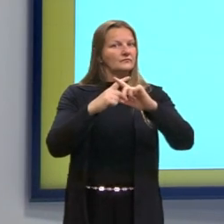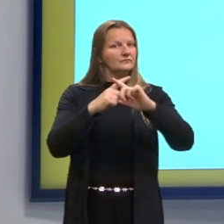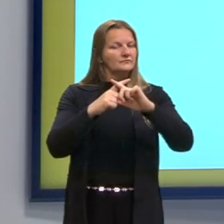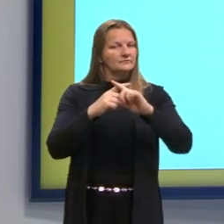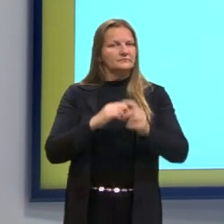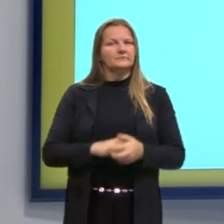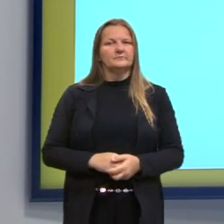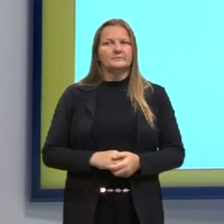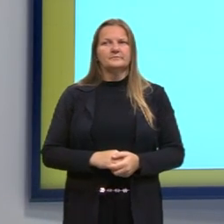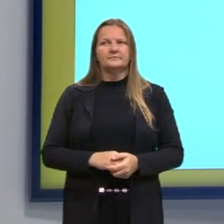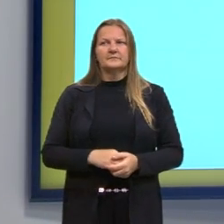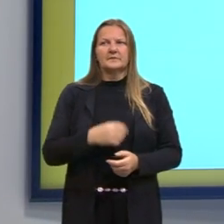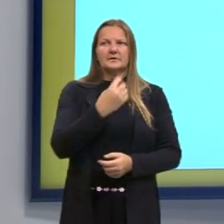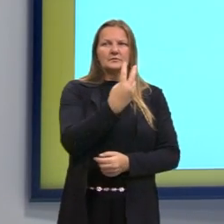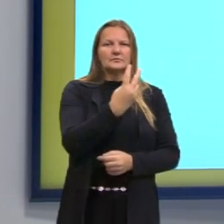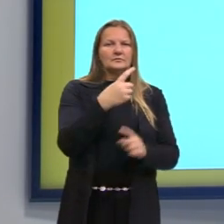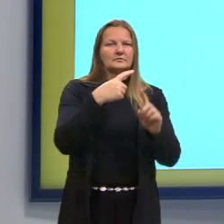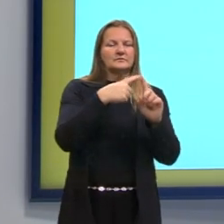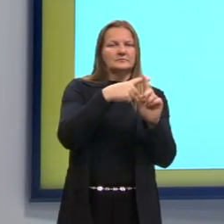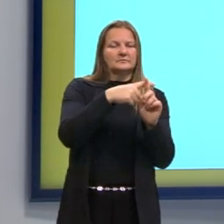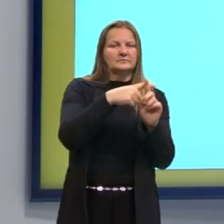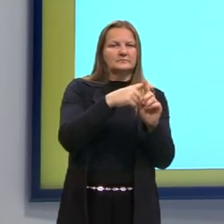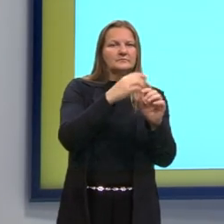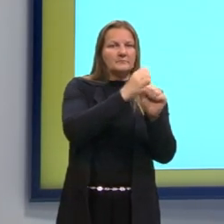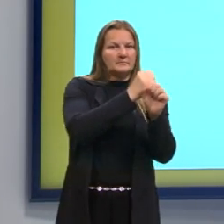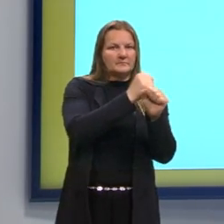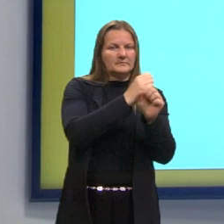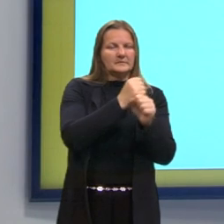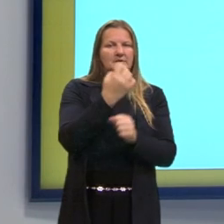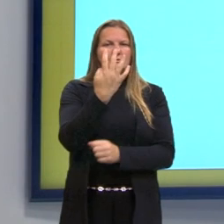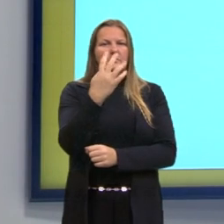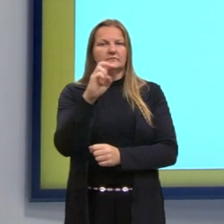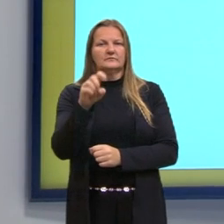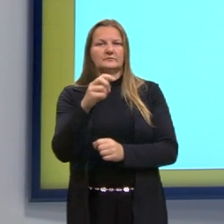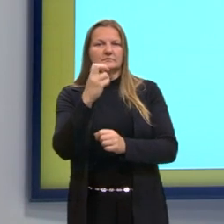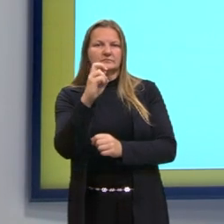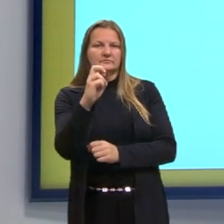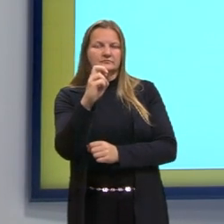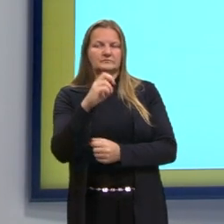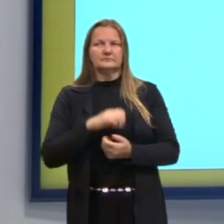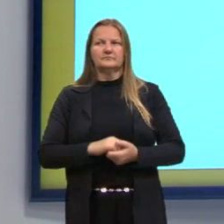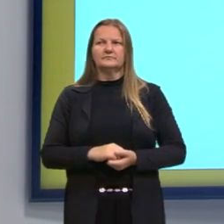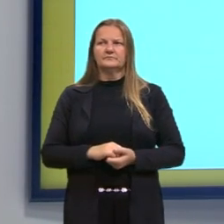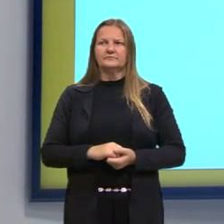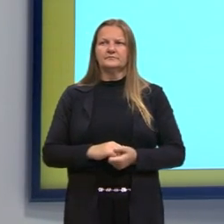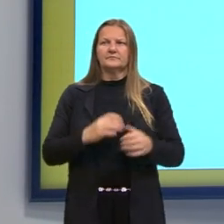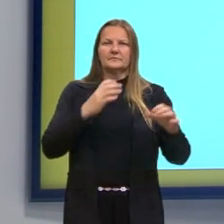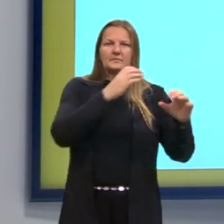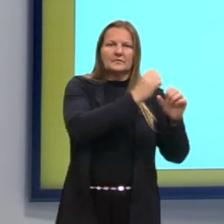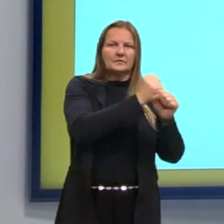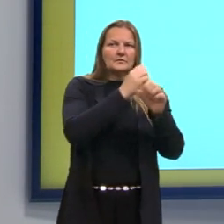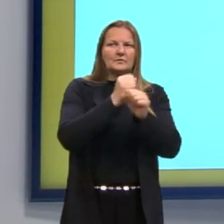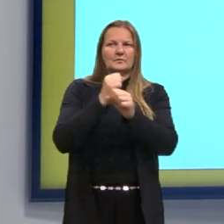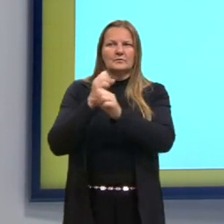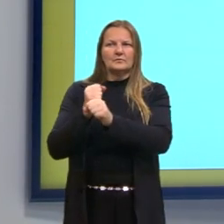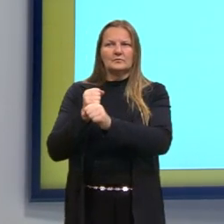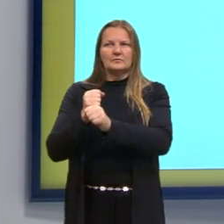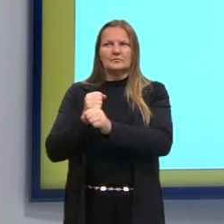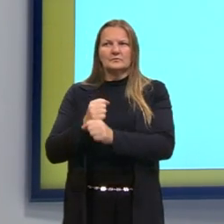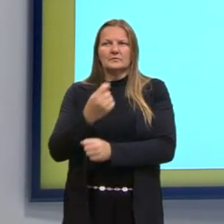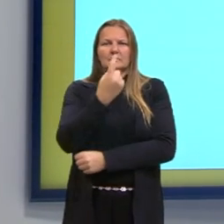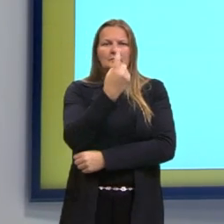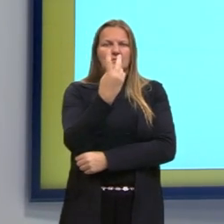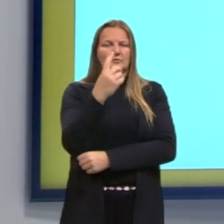Então, nós teríamos 2 mais 4,5. E aí, soma, né? 12,5 que